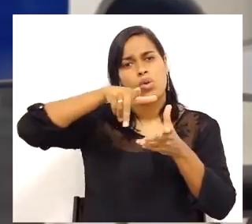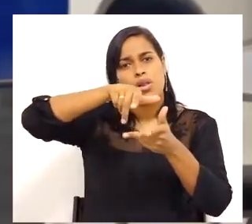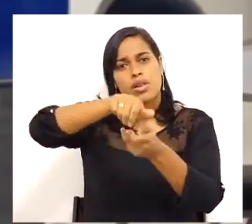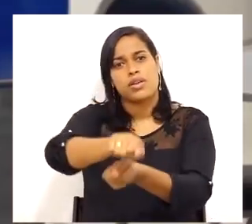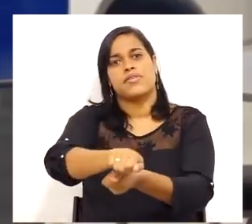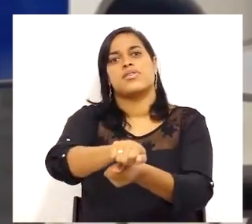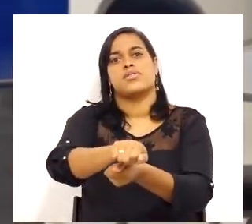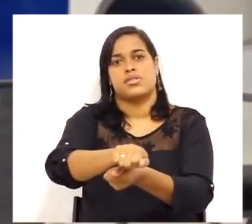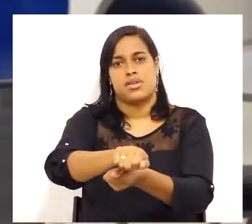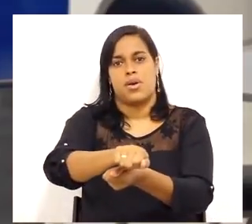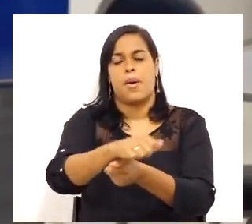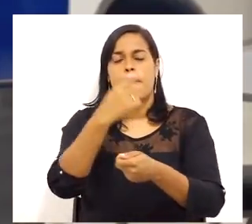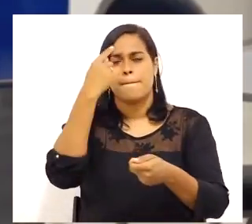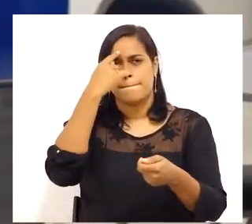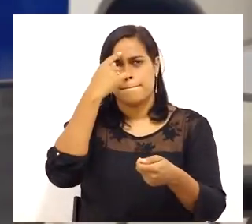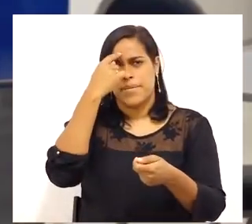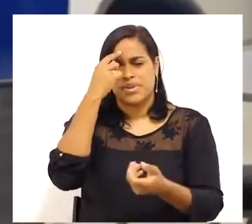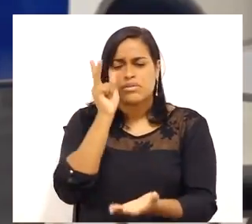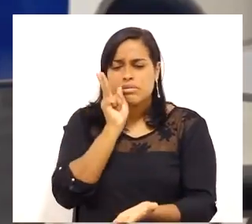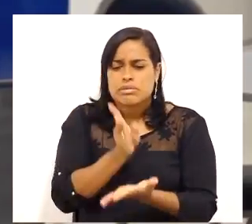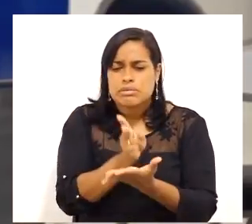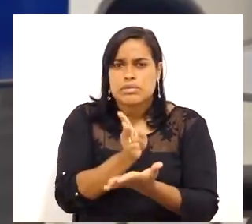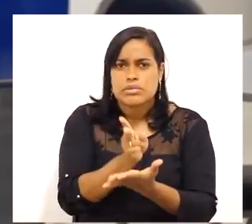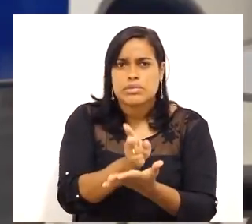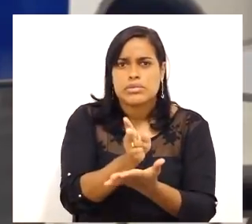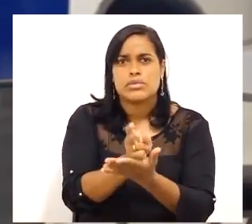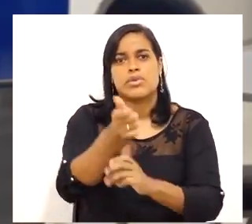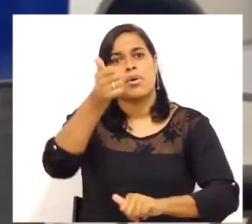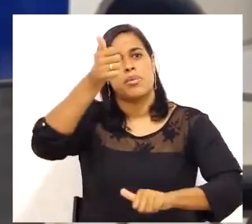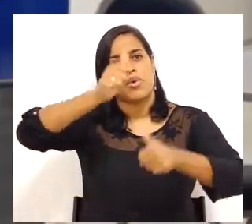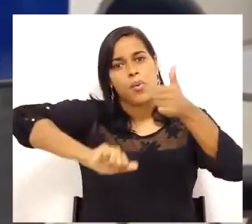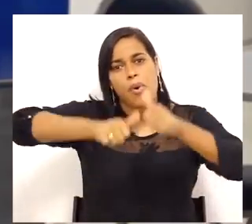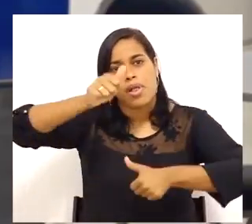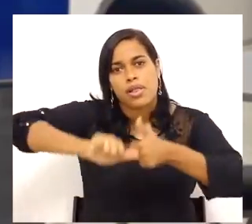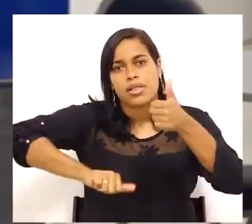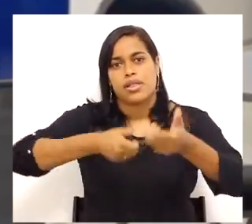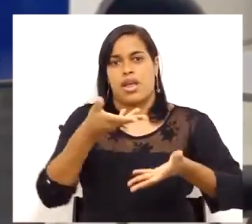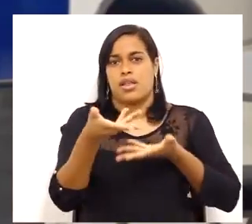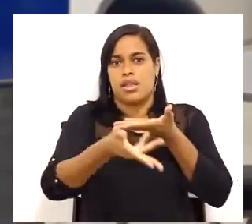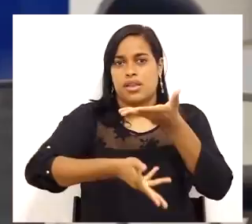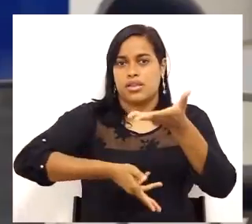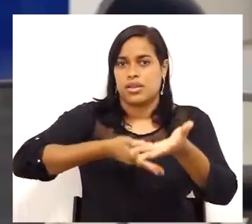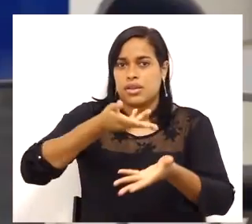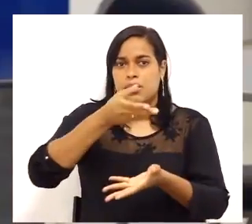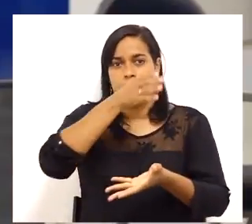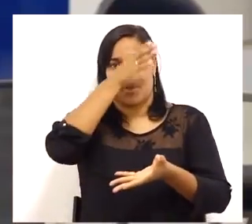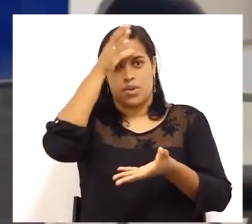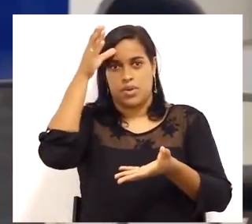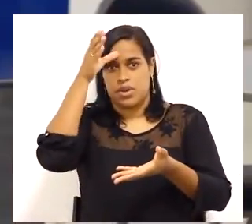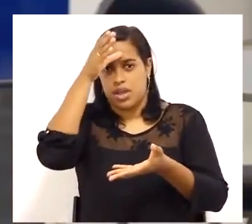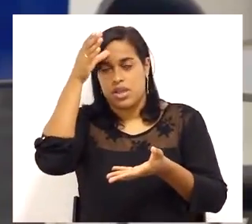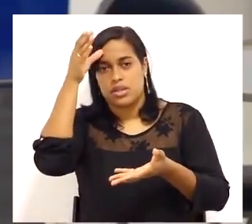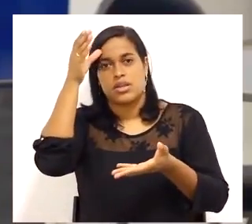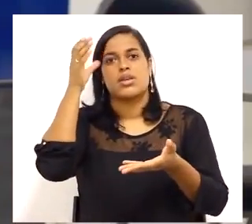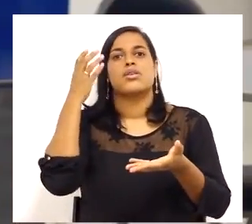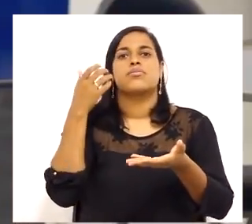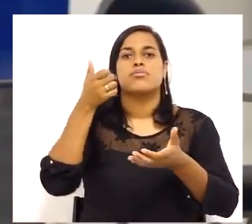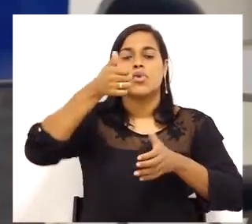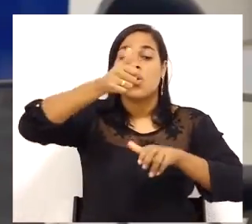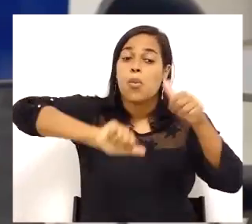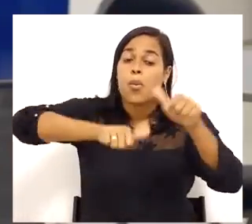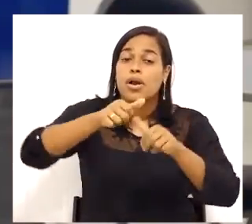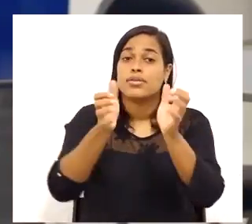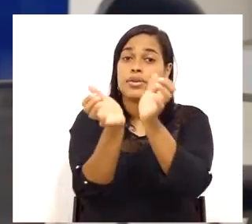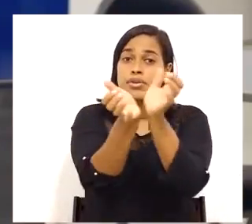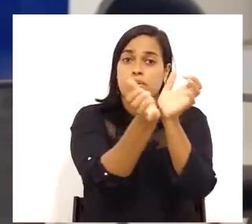prosseguir pensando sempre em qualidade de atendimento ao cliente, vamos entender que qualidade é um conjunto de